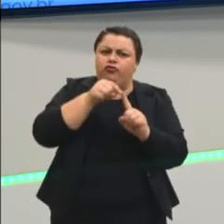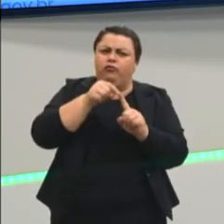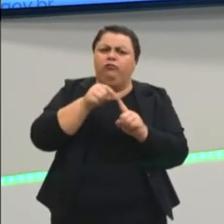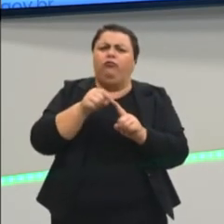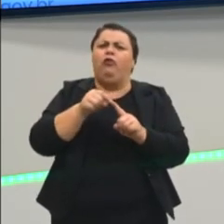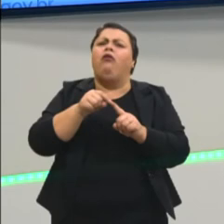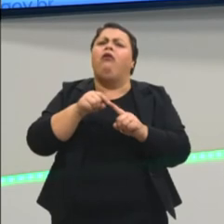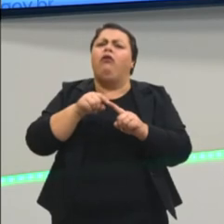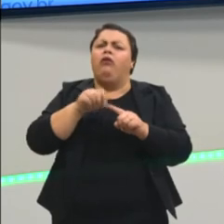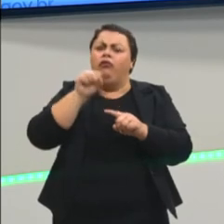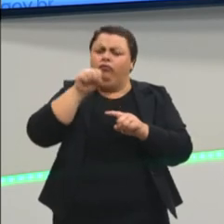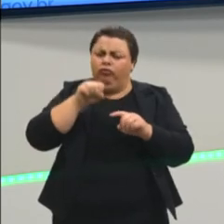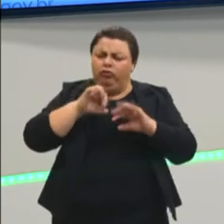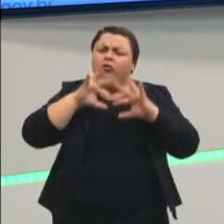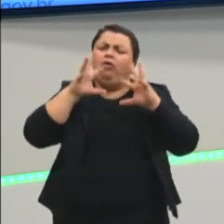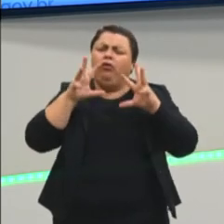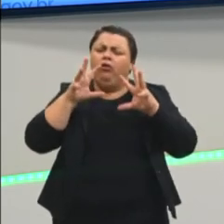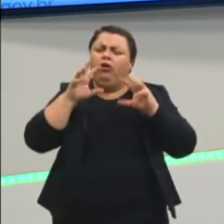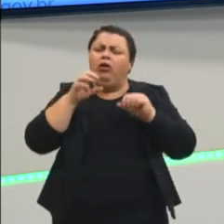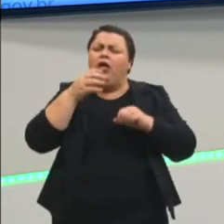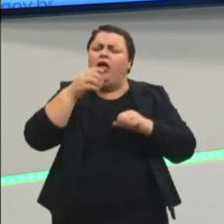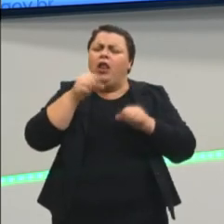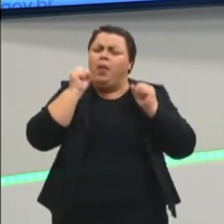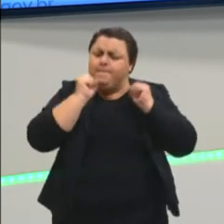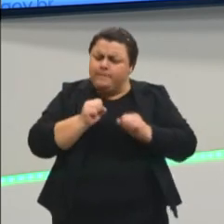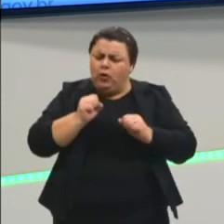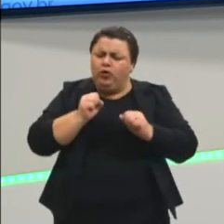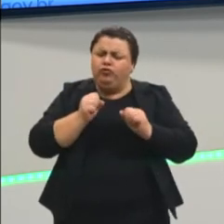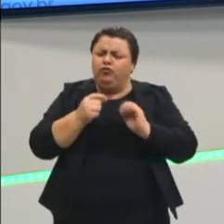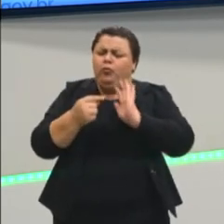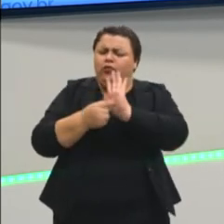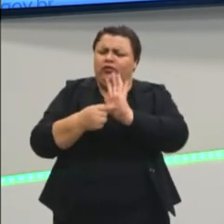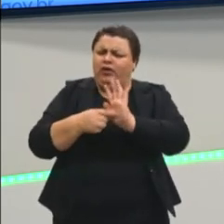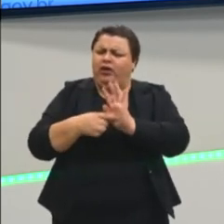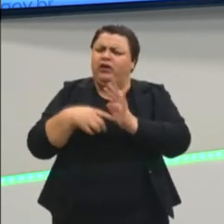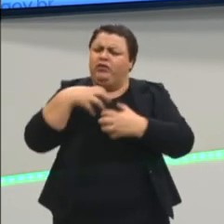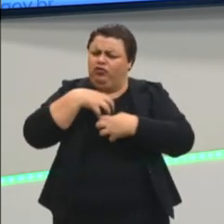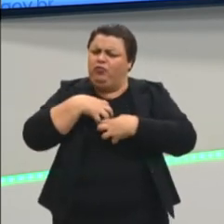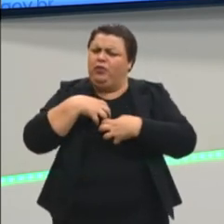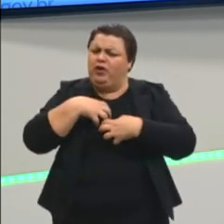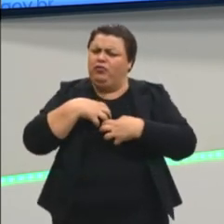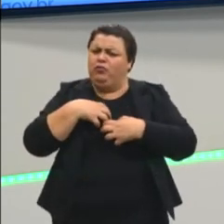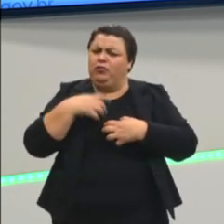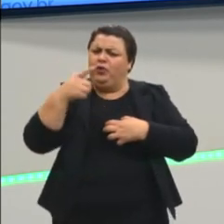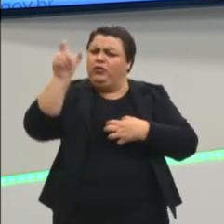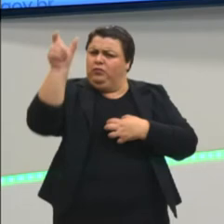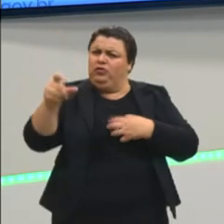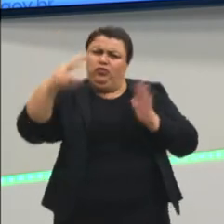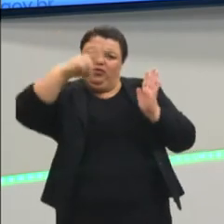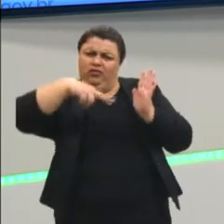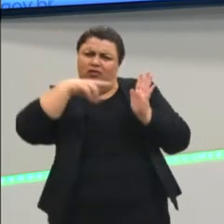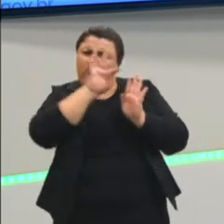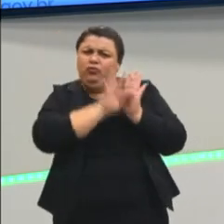sentimentos ao leitor, mas ele não se dá da mesma maneira que o primeiro texto.